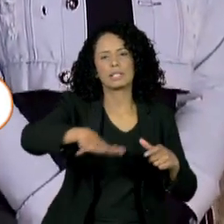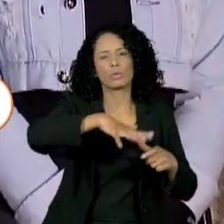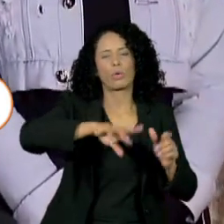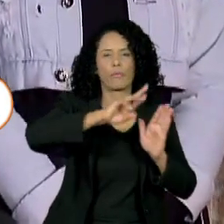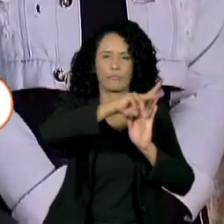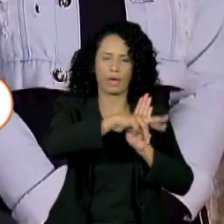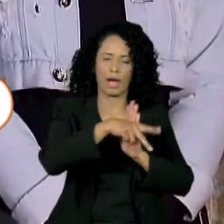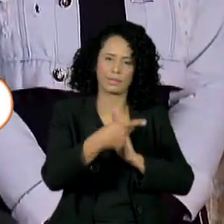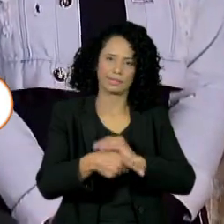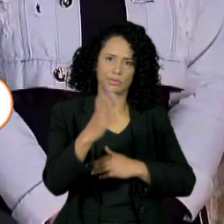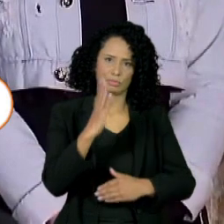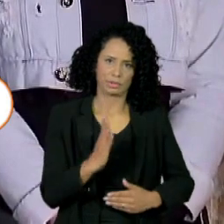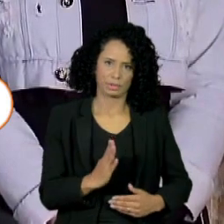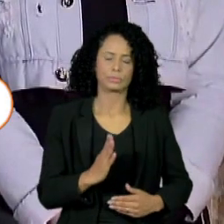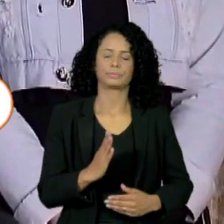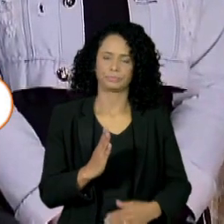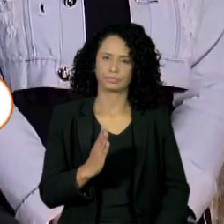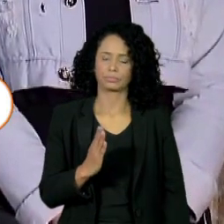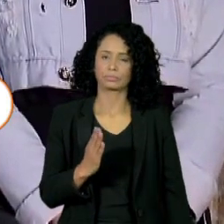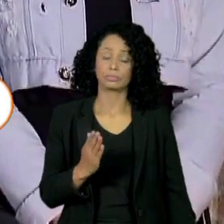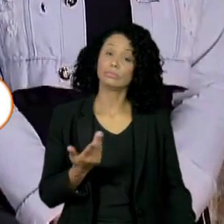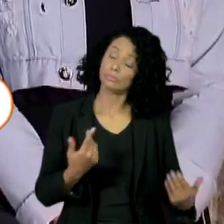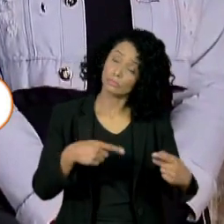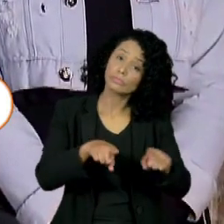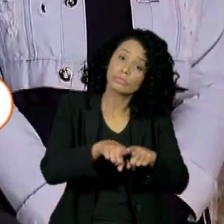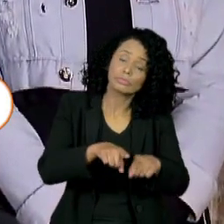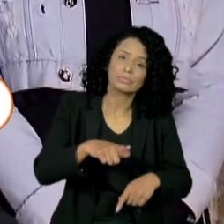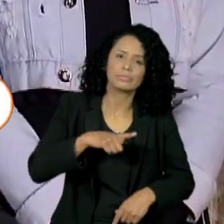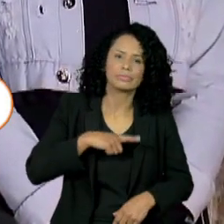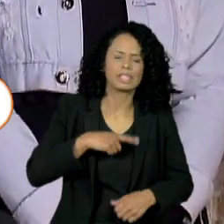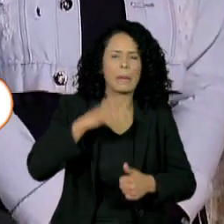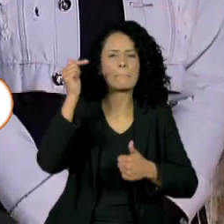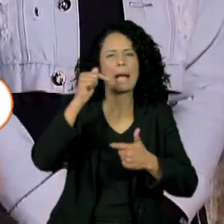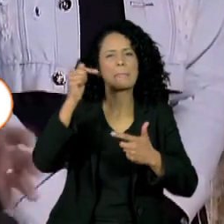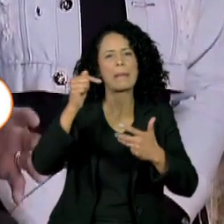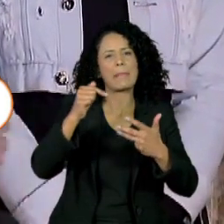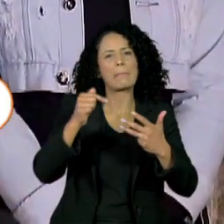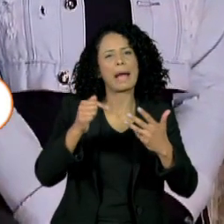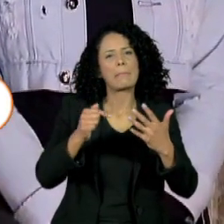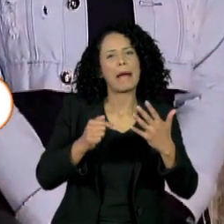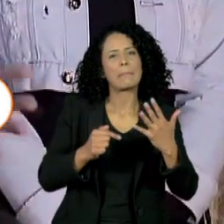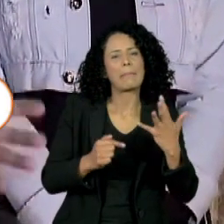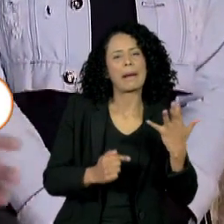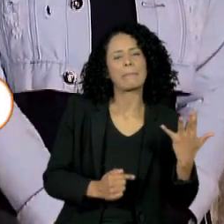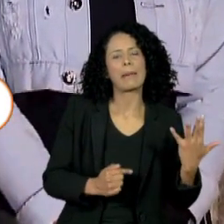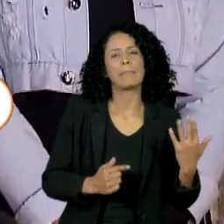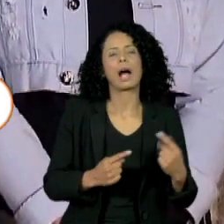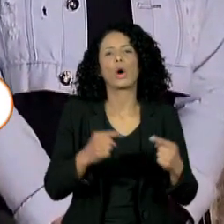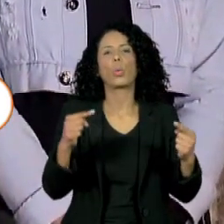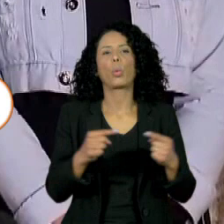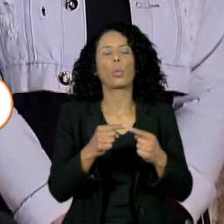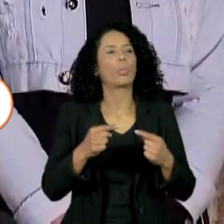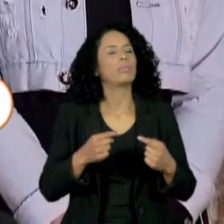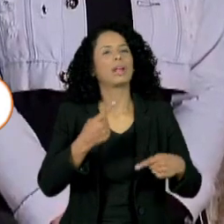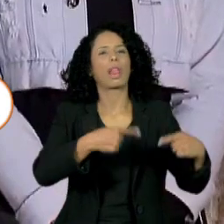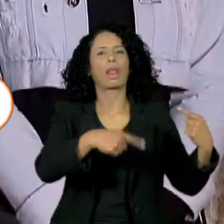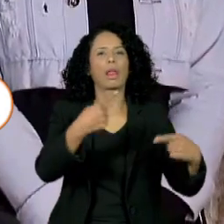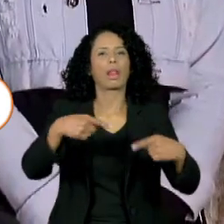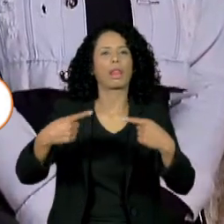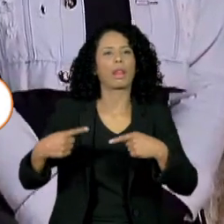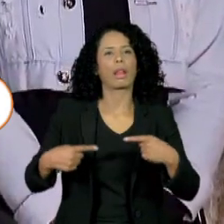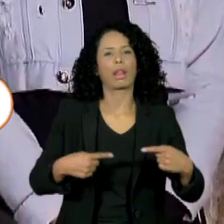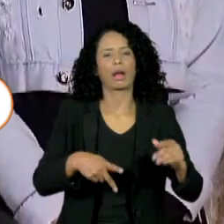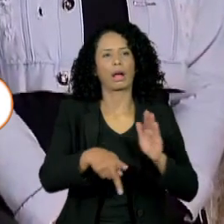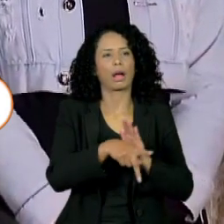também as questões pertinentes a essa discussão toda das